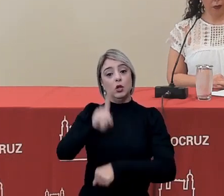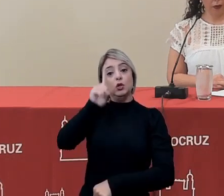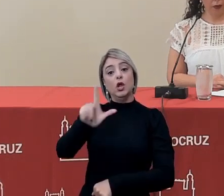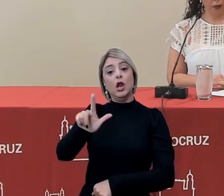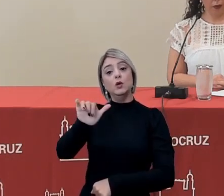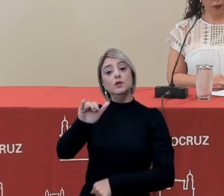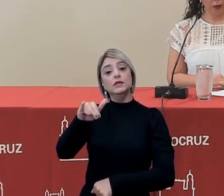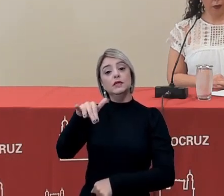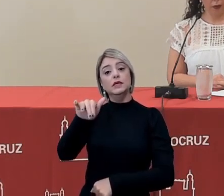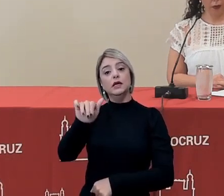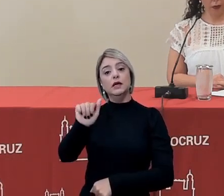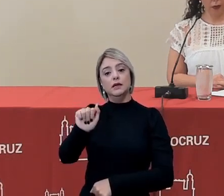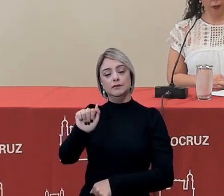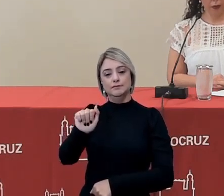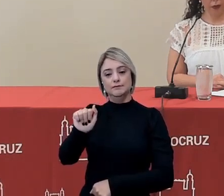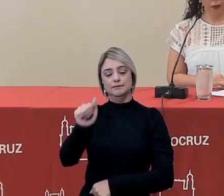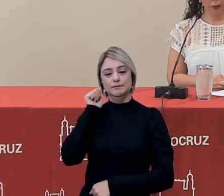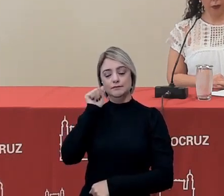Luciana Sepúlveda.